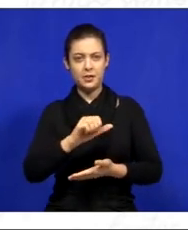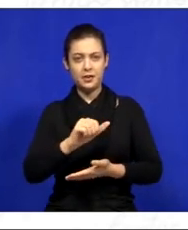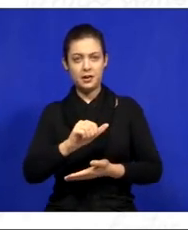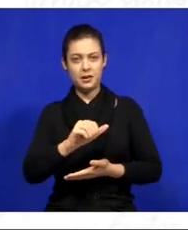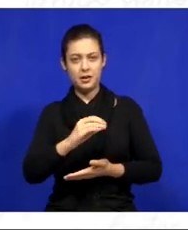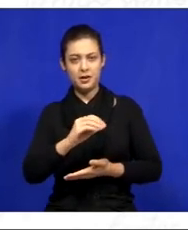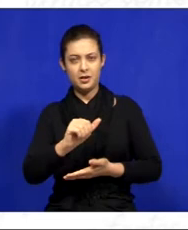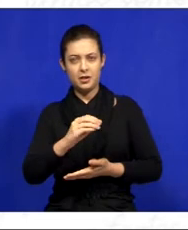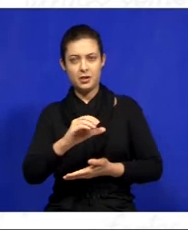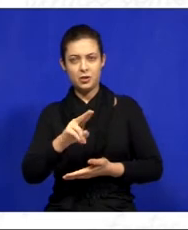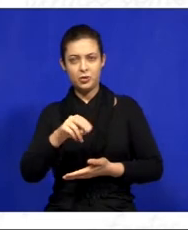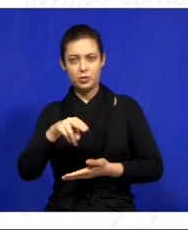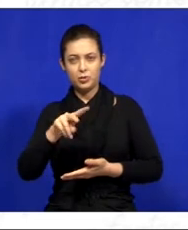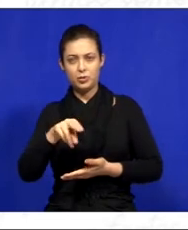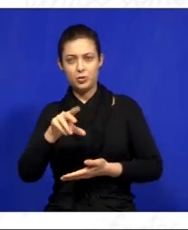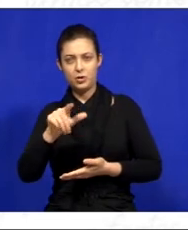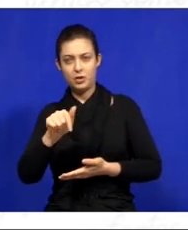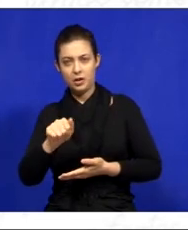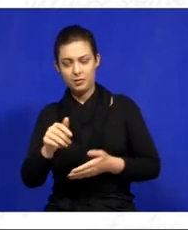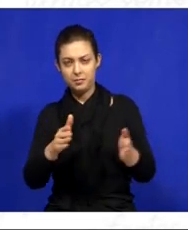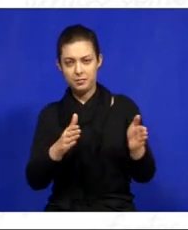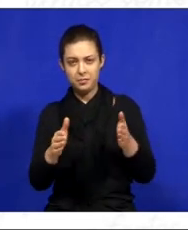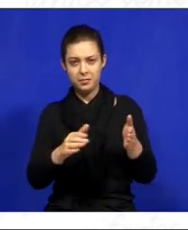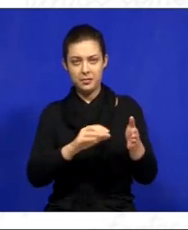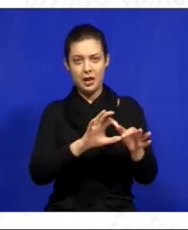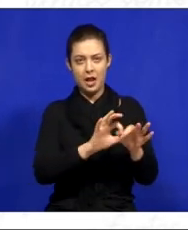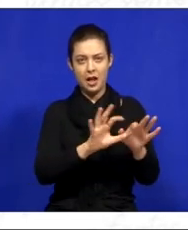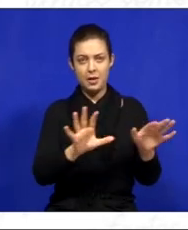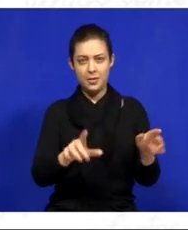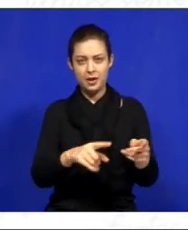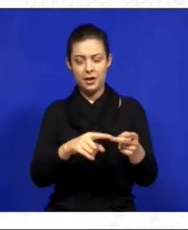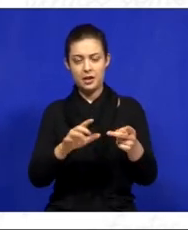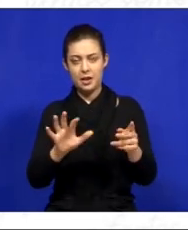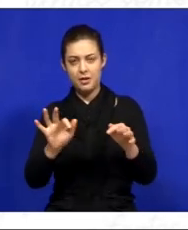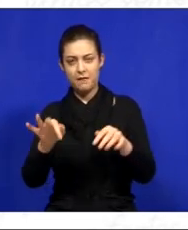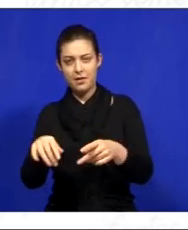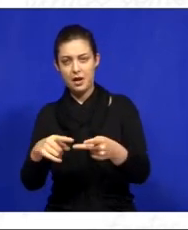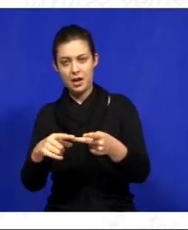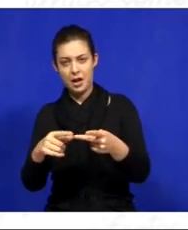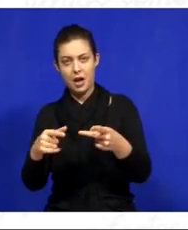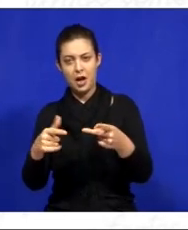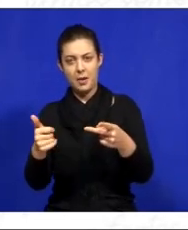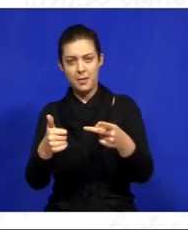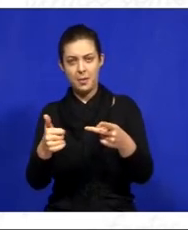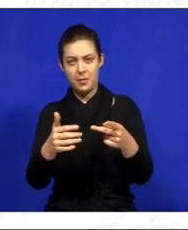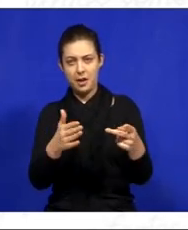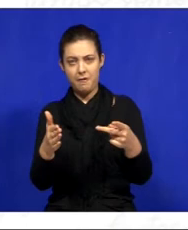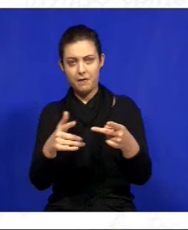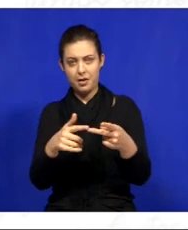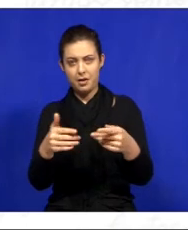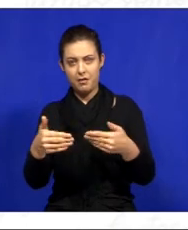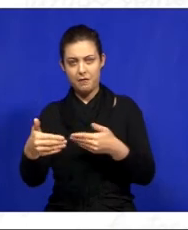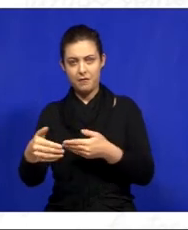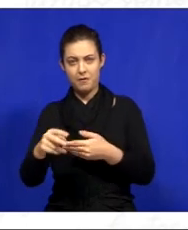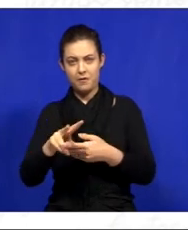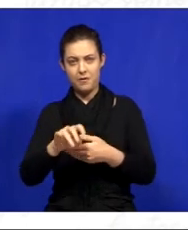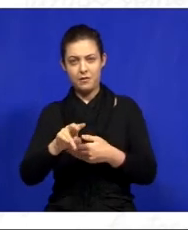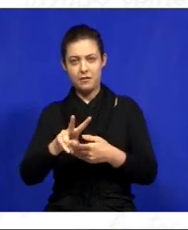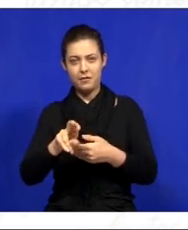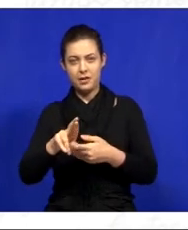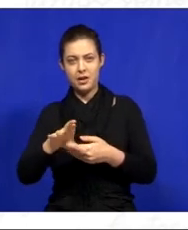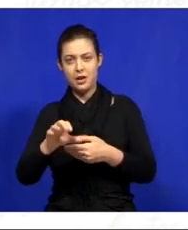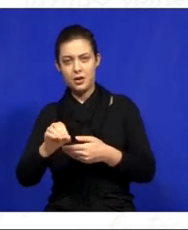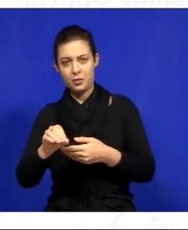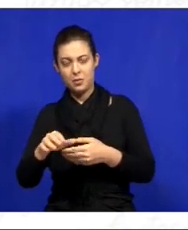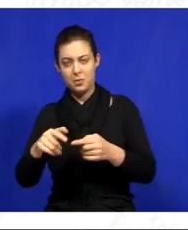conhecido como Cassununga, o trecho entre o Jardim e a Liberdade e termina essa primeira fase ali em frente ao viveiro municipal.